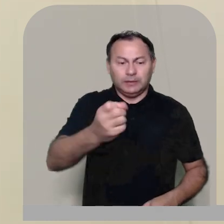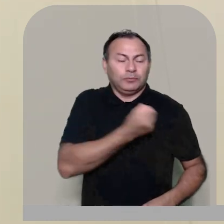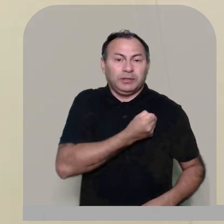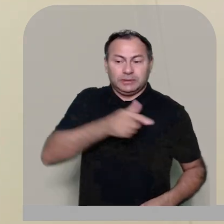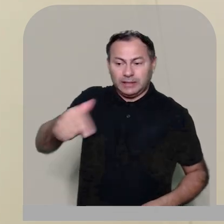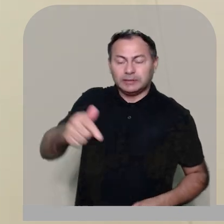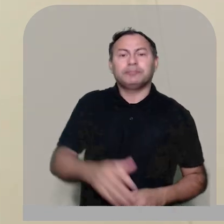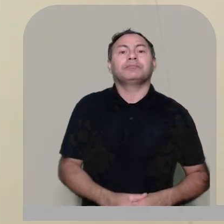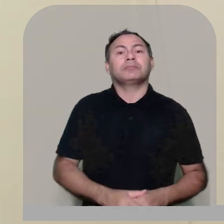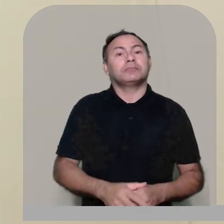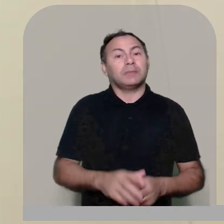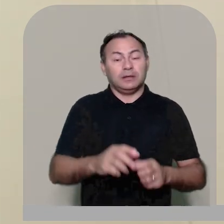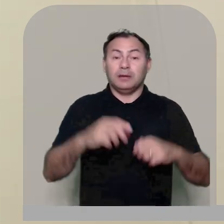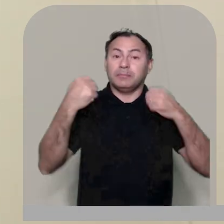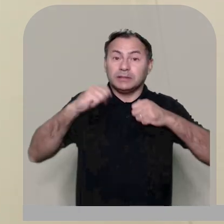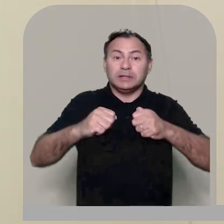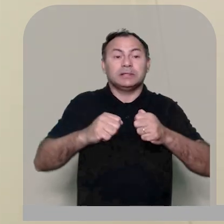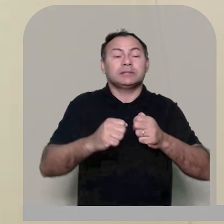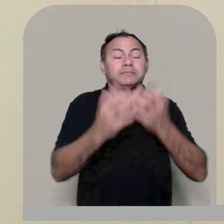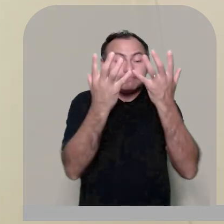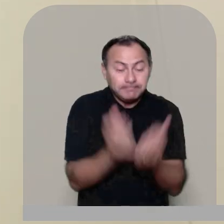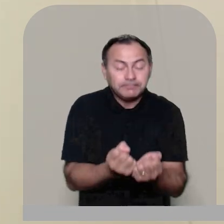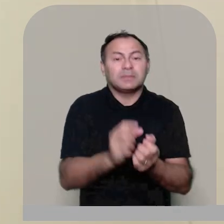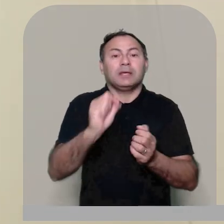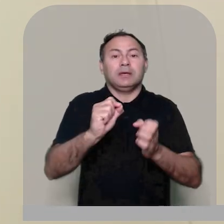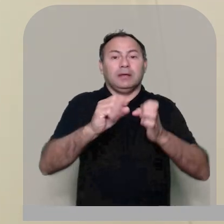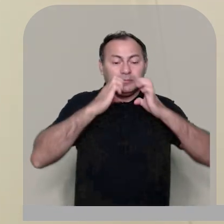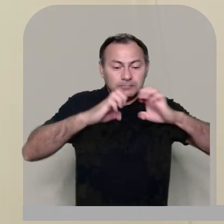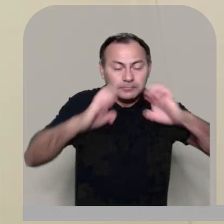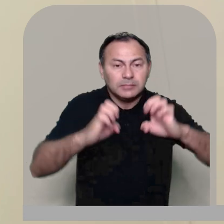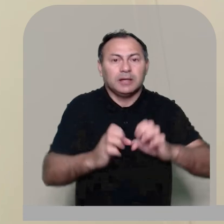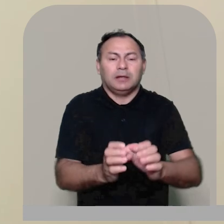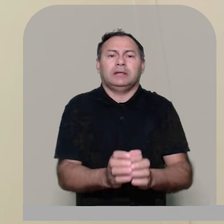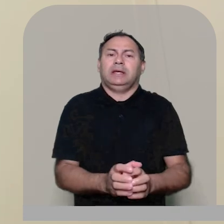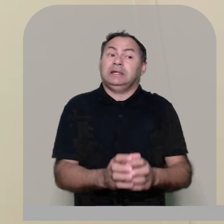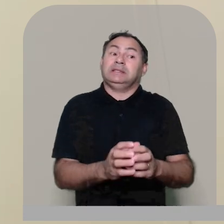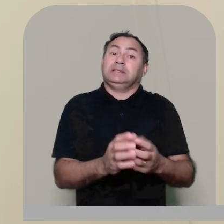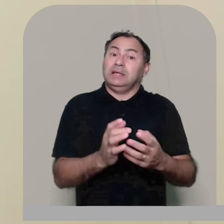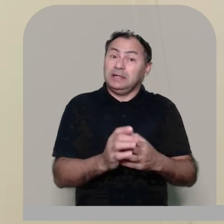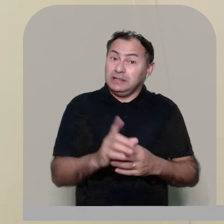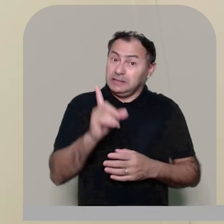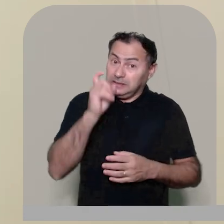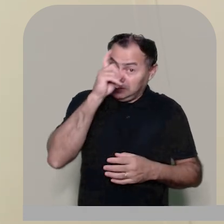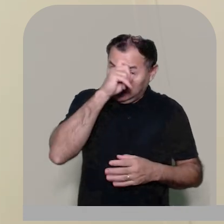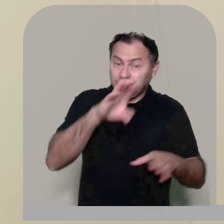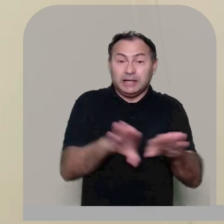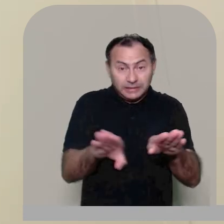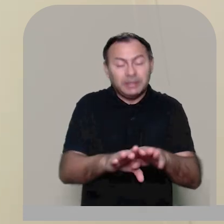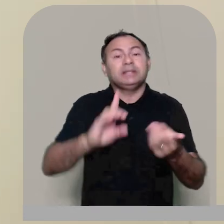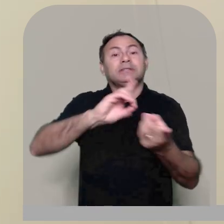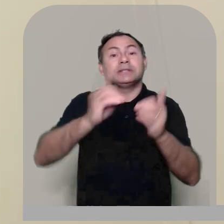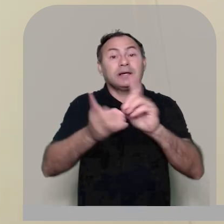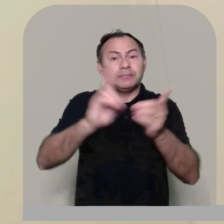considerar que a evangelização é complexa e dinâmica